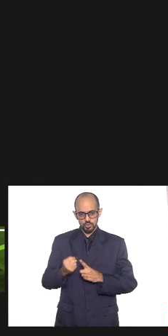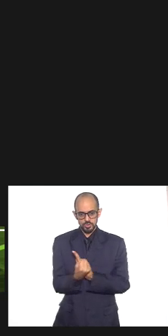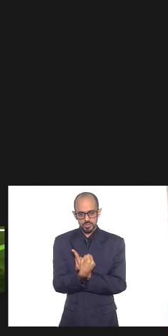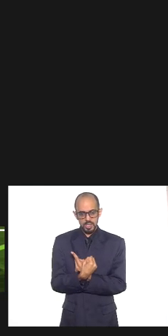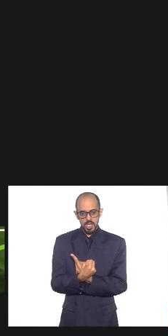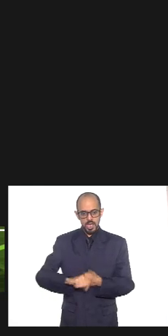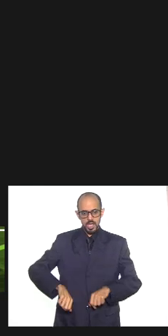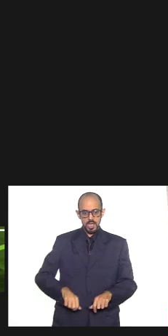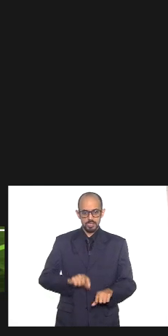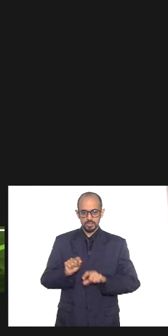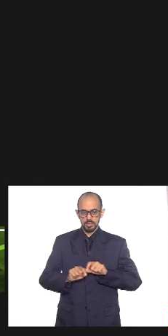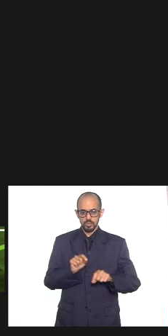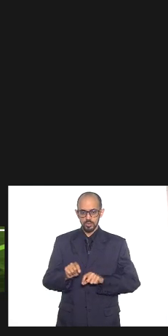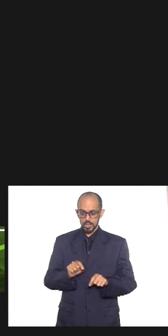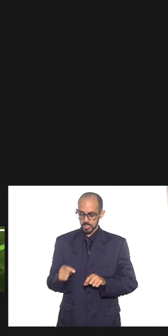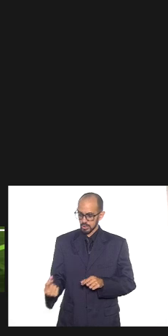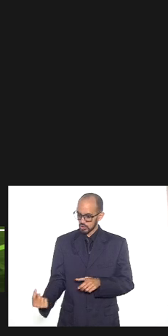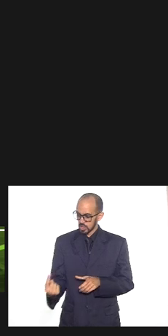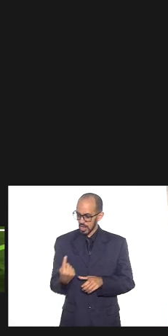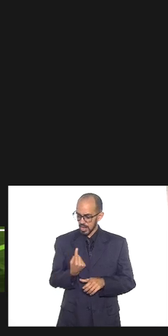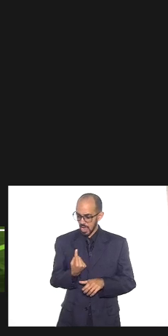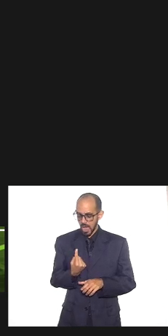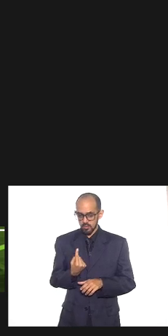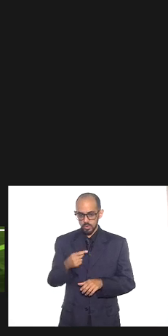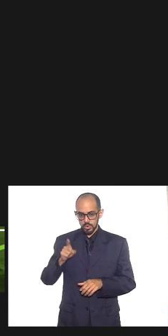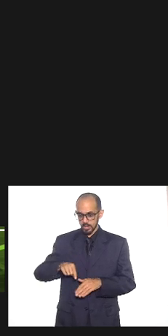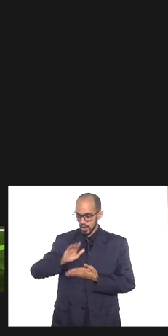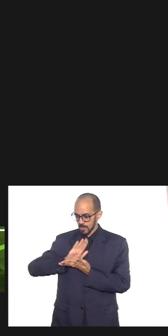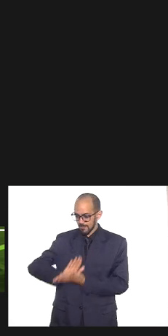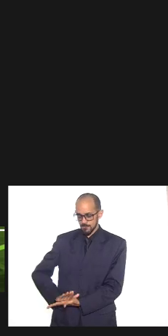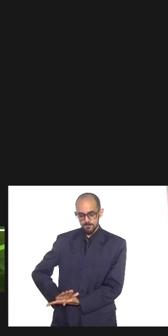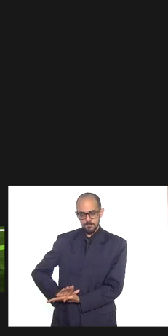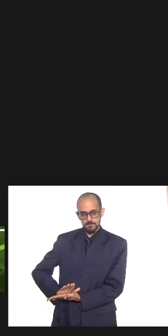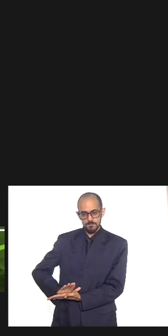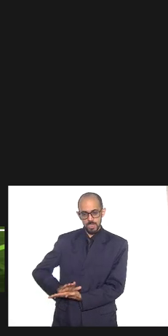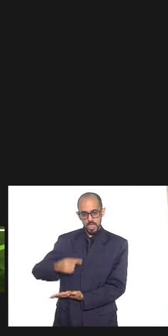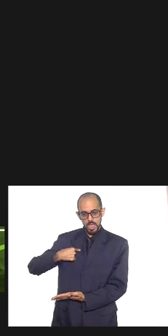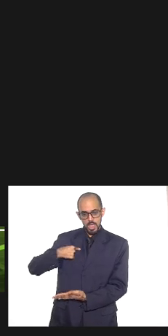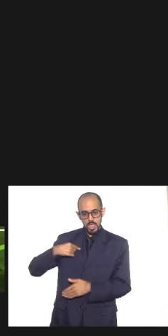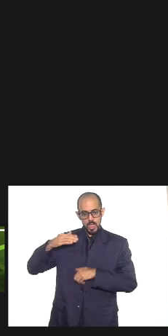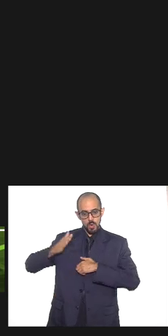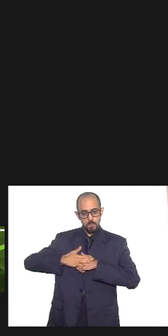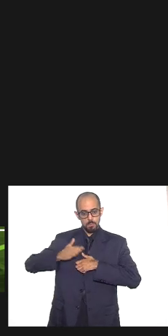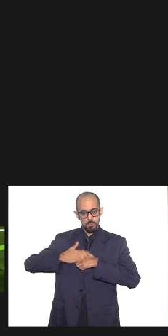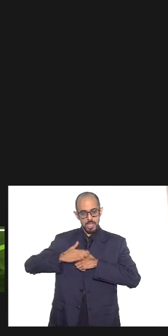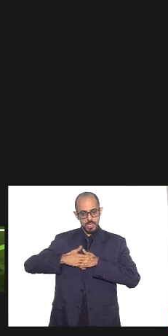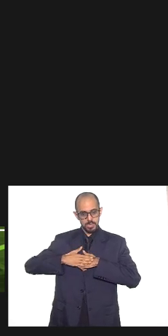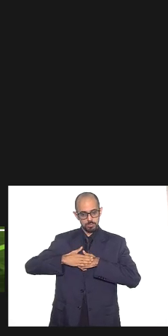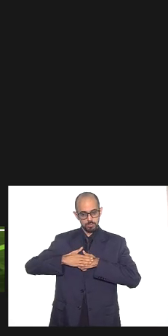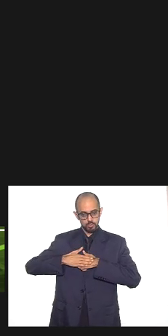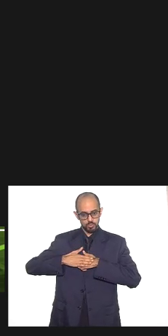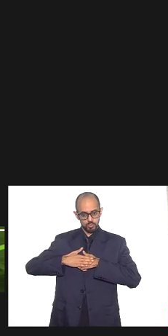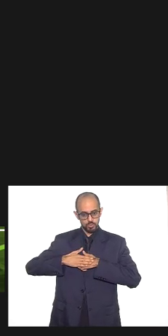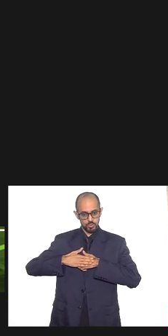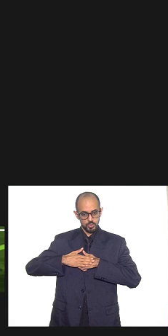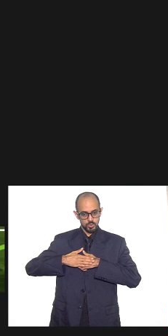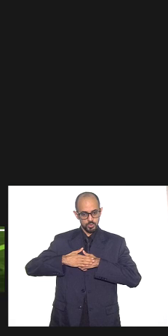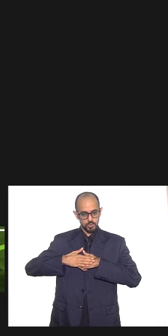que vinham e demandas reprimidas eu por iniciativa própria